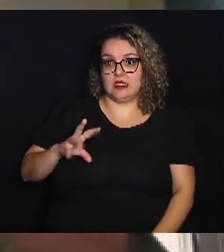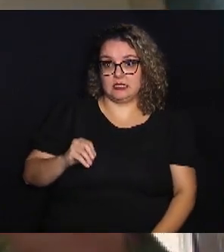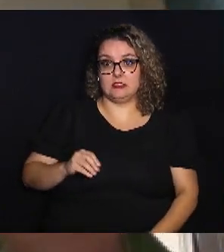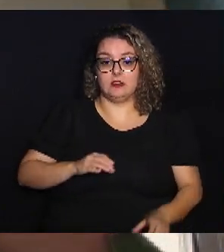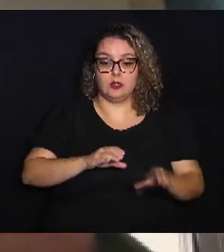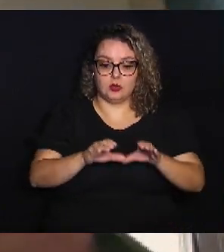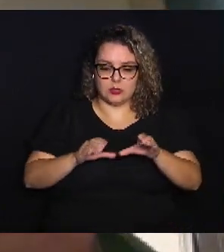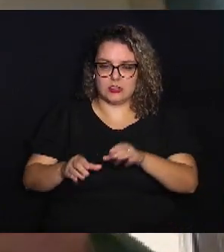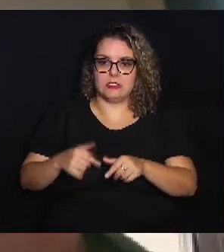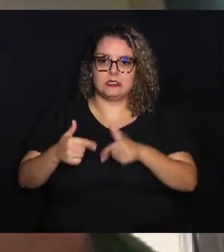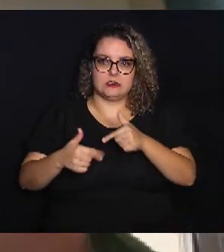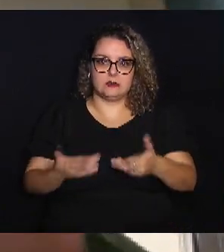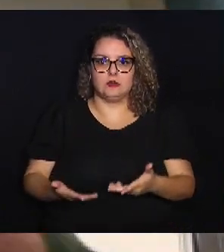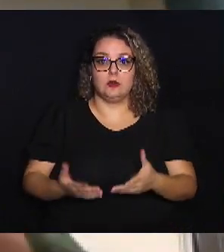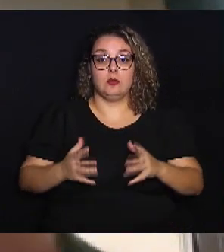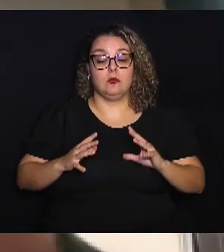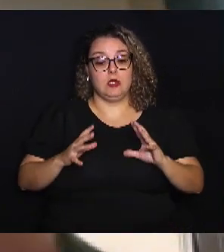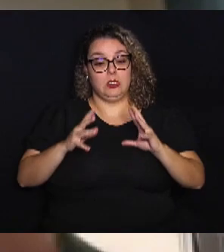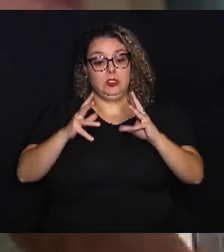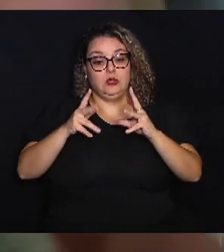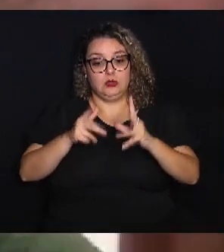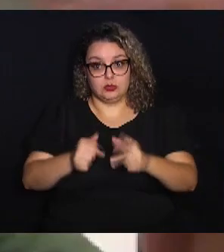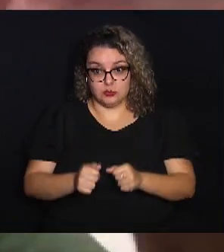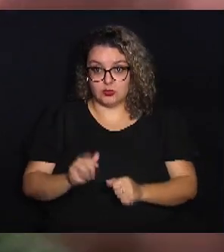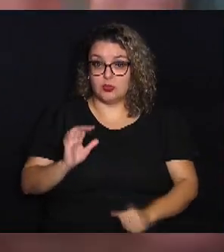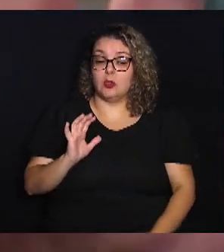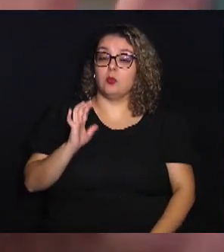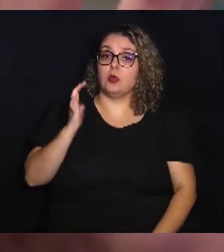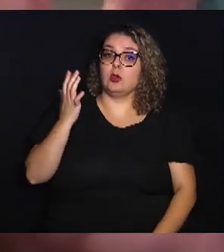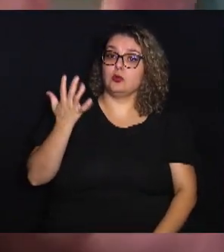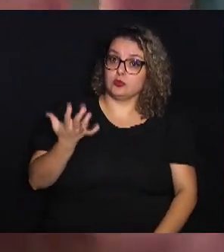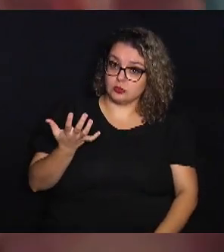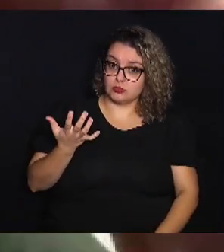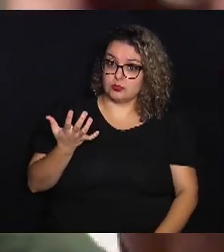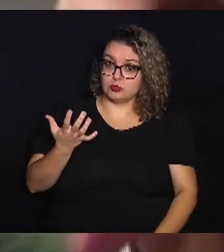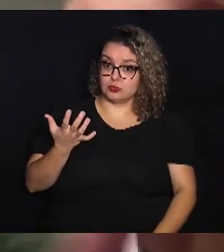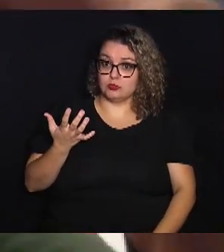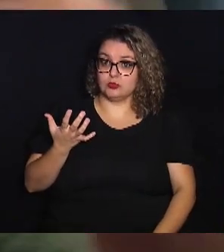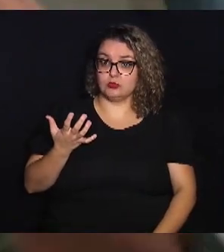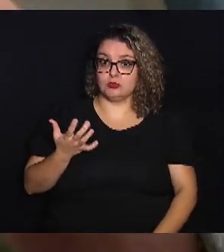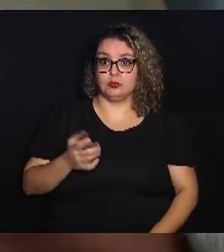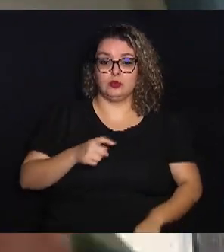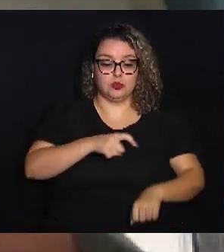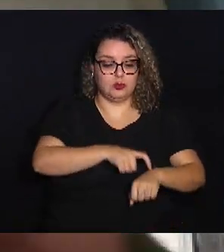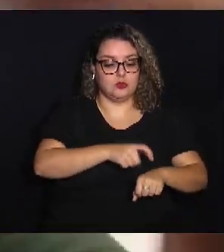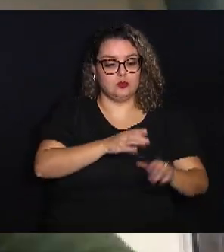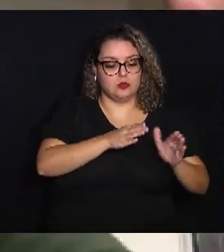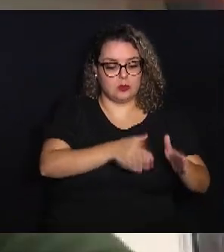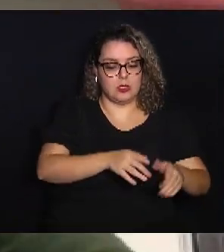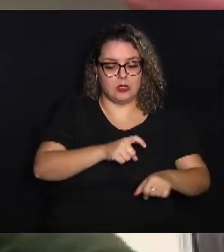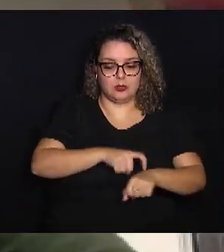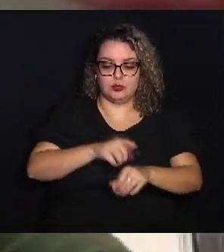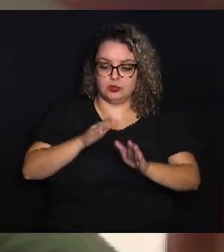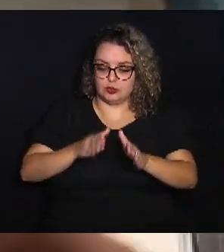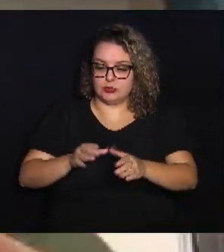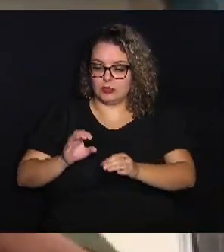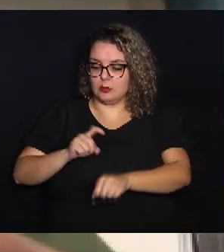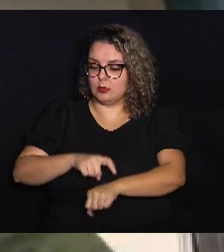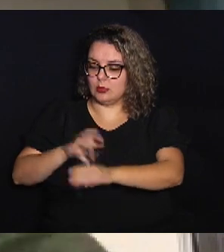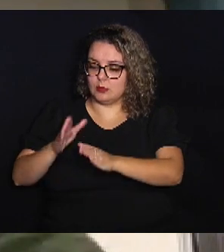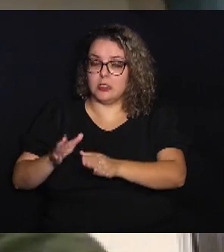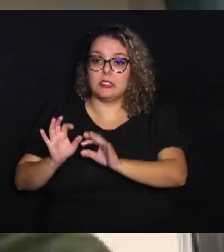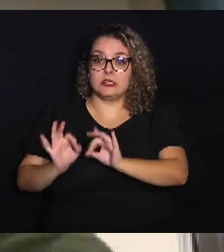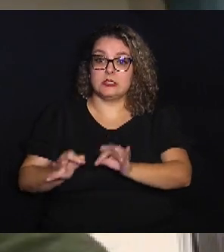coordenar esse trabalho. Para que tudo aconteça nos times, né? Nos tempos